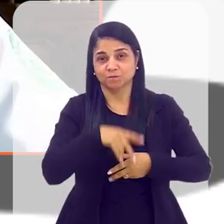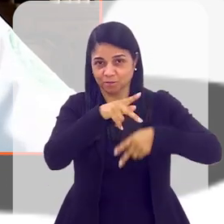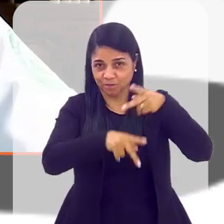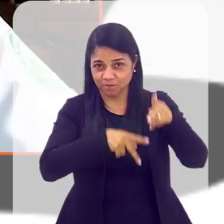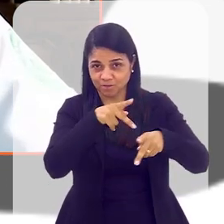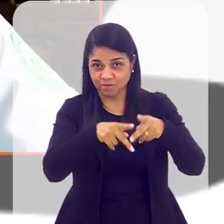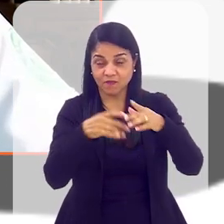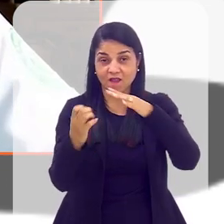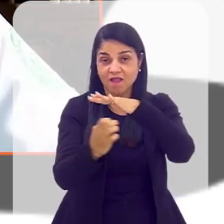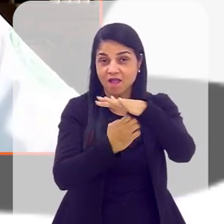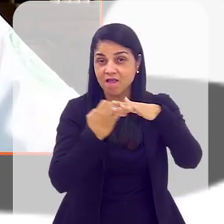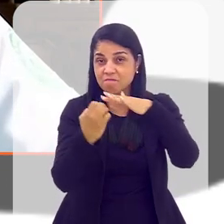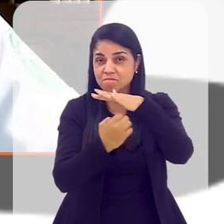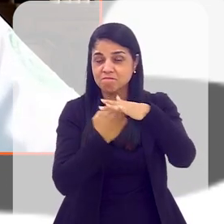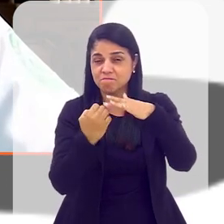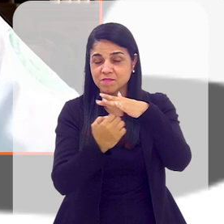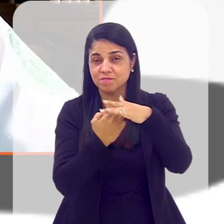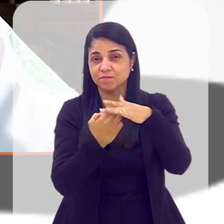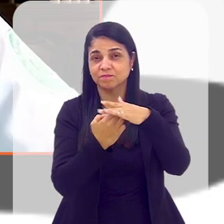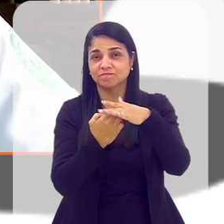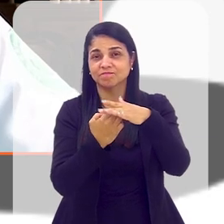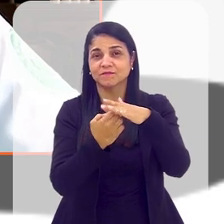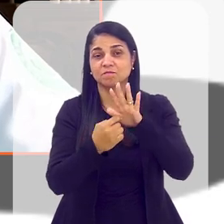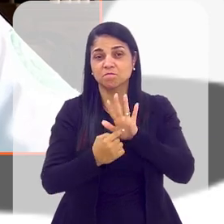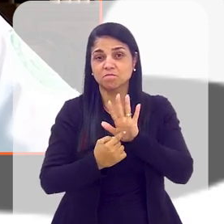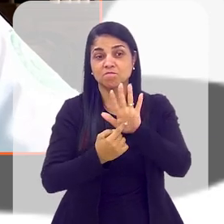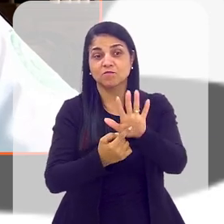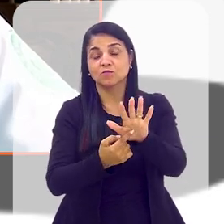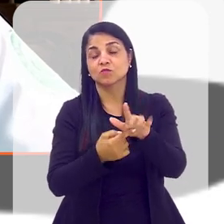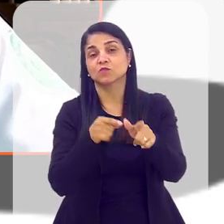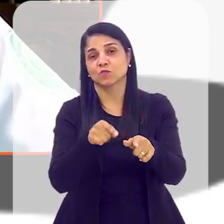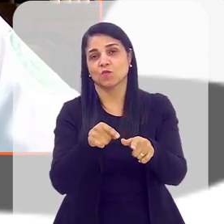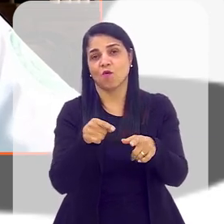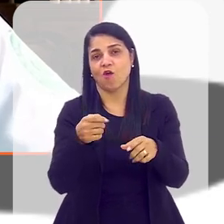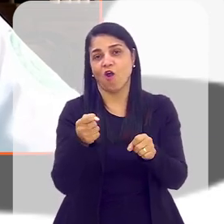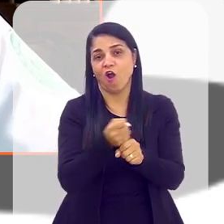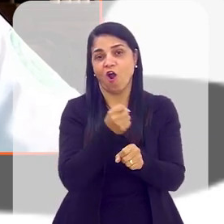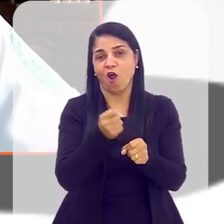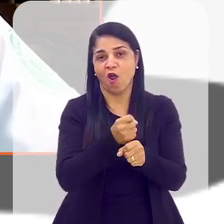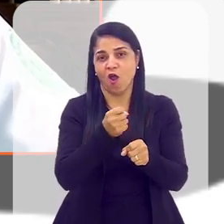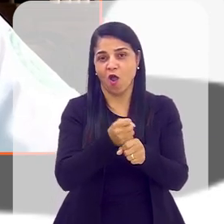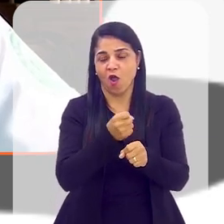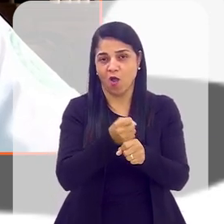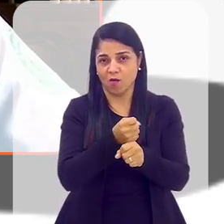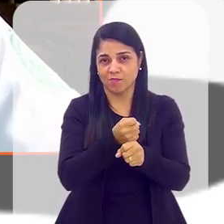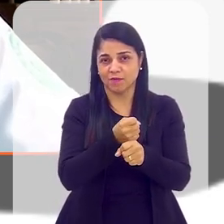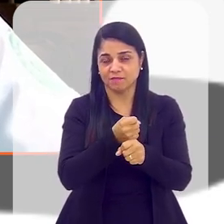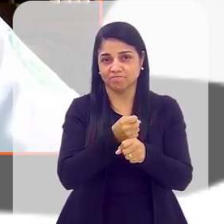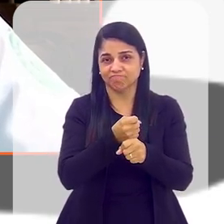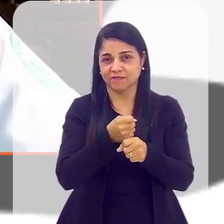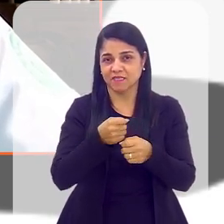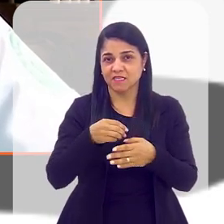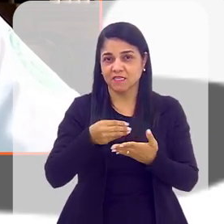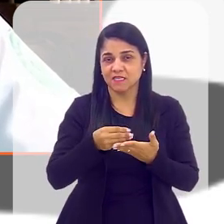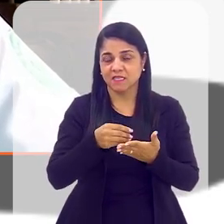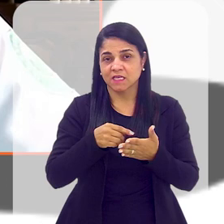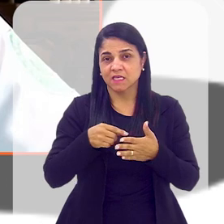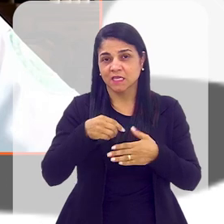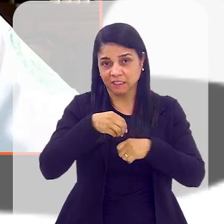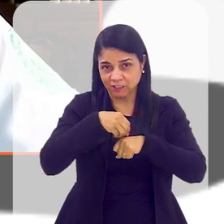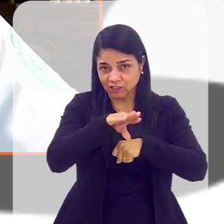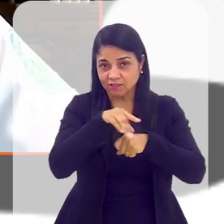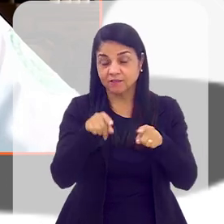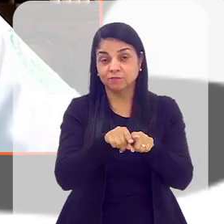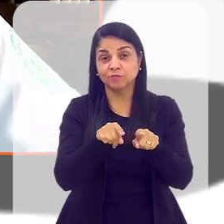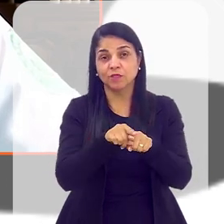é a empresa mais indicada para fazer esse tipo de obra. E a gente chega a uma obra limpa, não causa